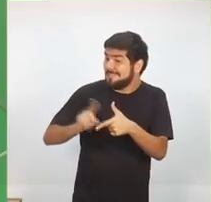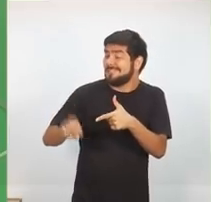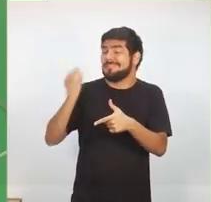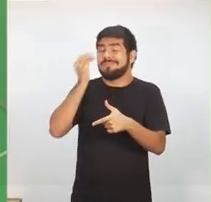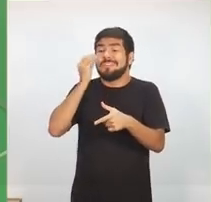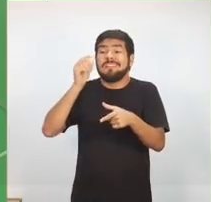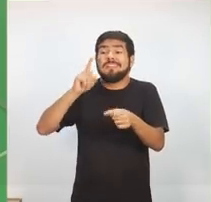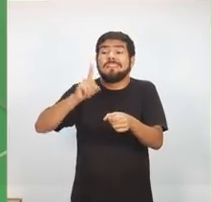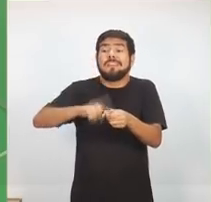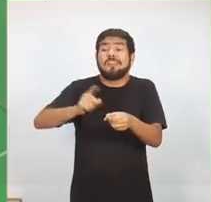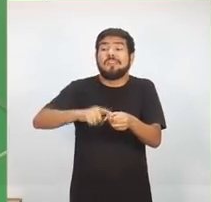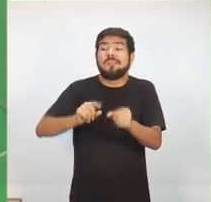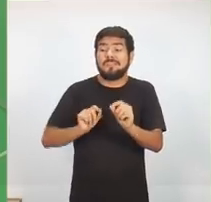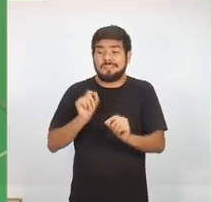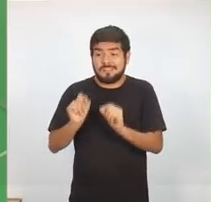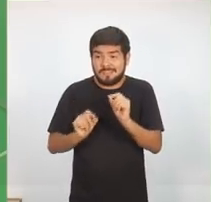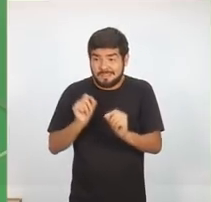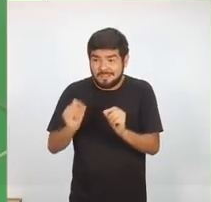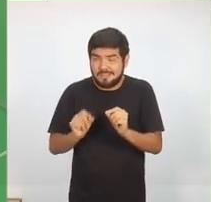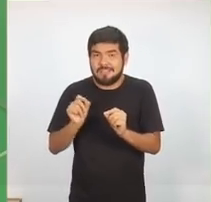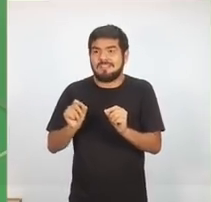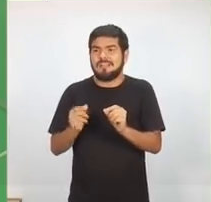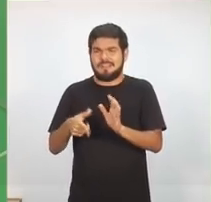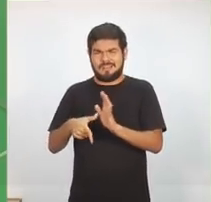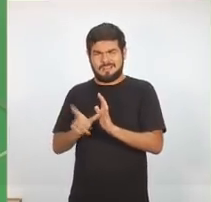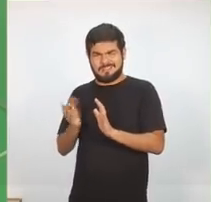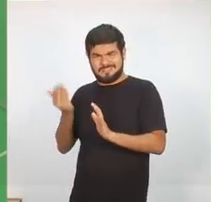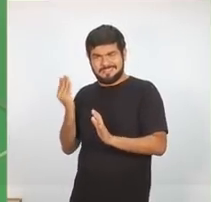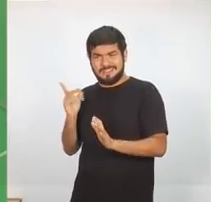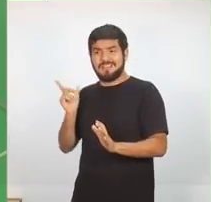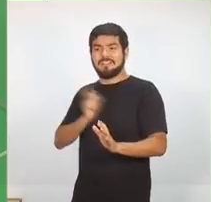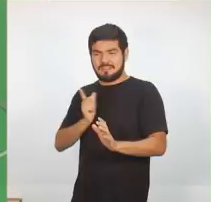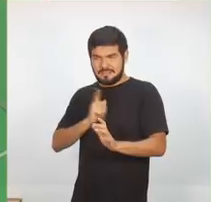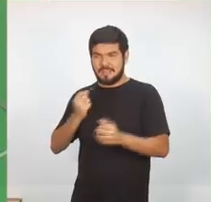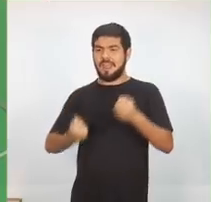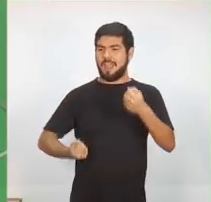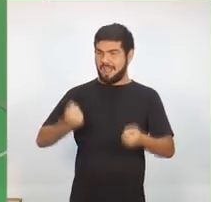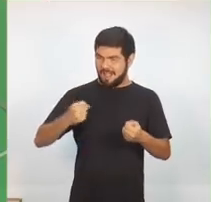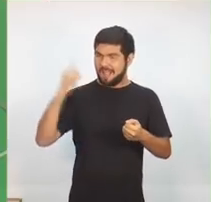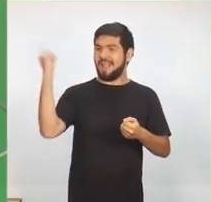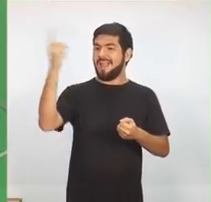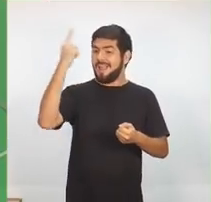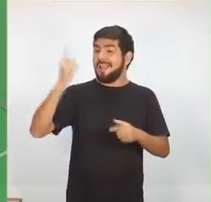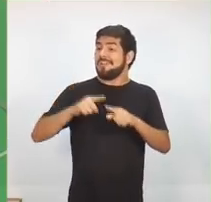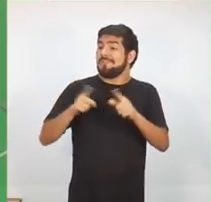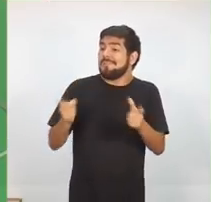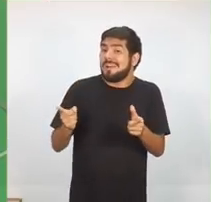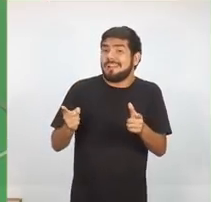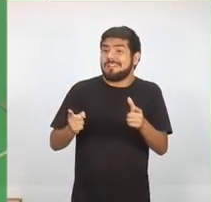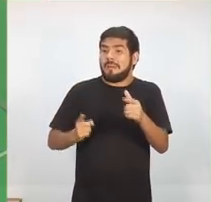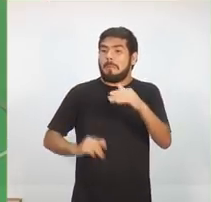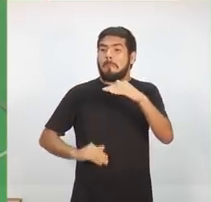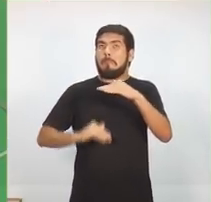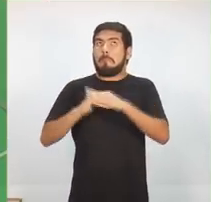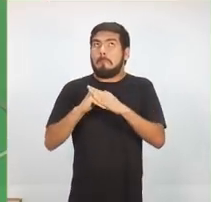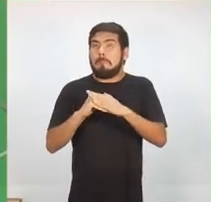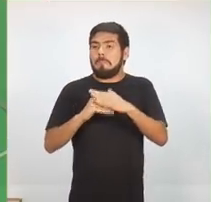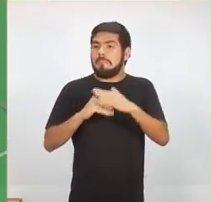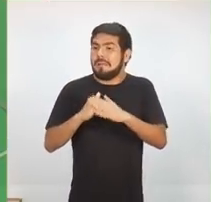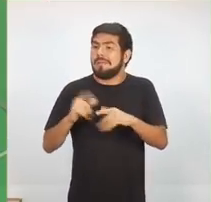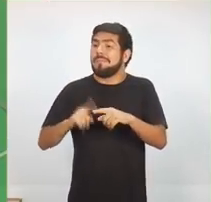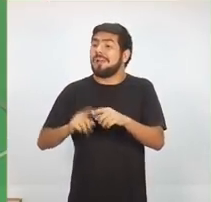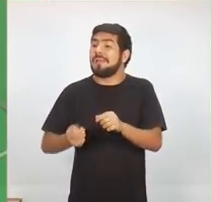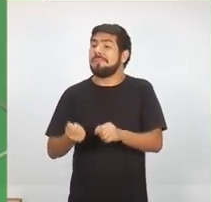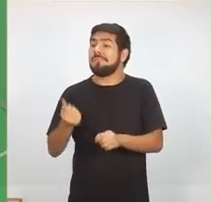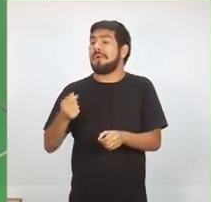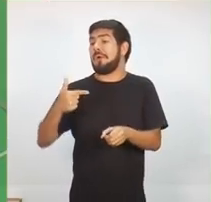muito mais presentes, onde foi colocado anteriormente. Existem viaturas, mas ela tem um limite de utilização de combustível.